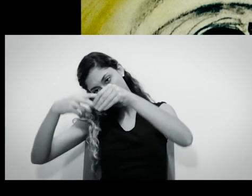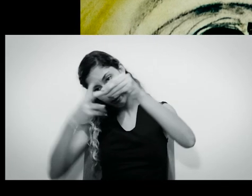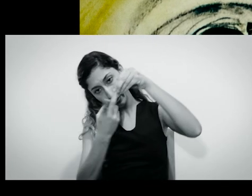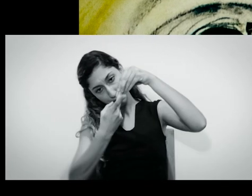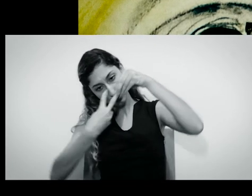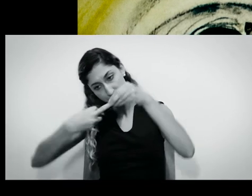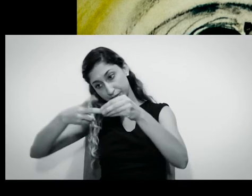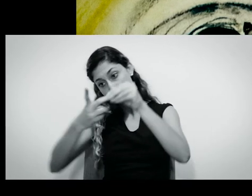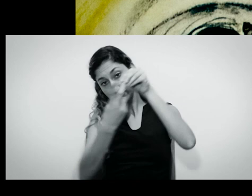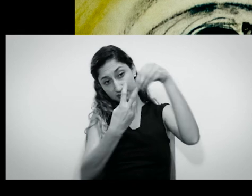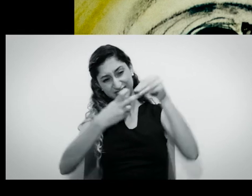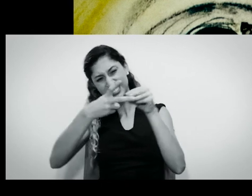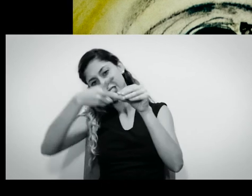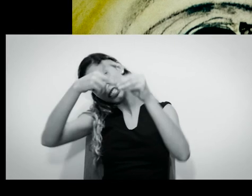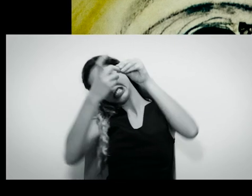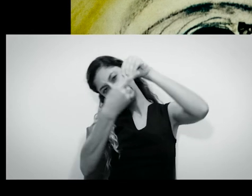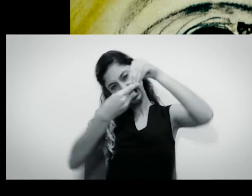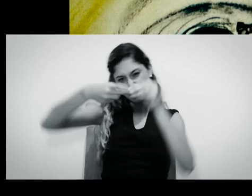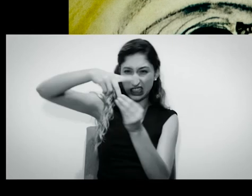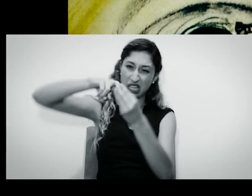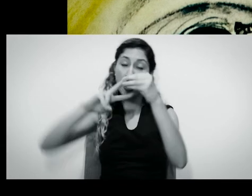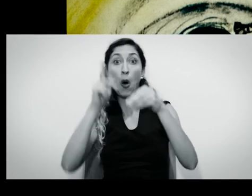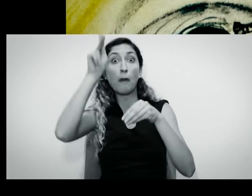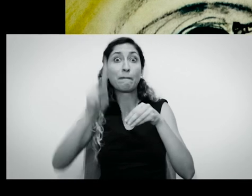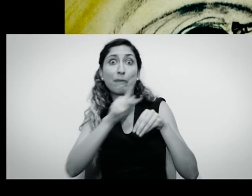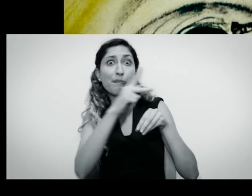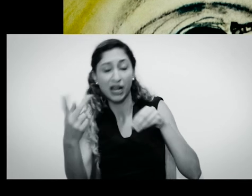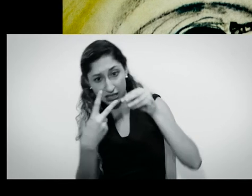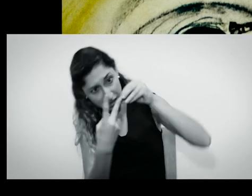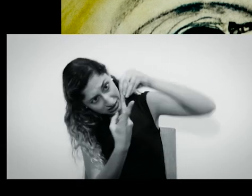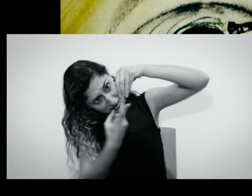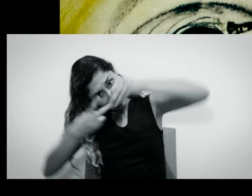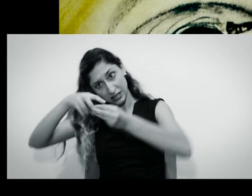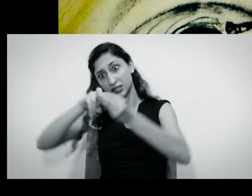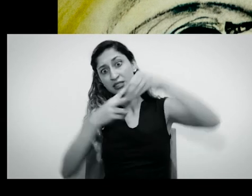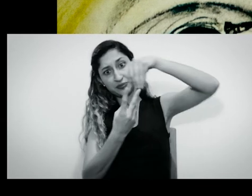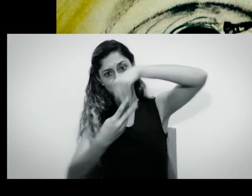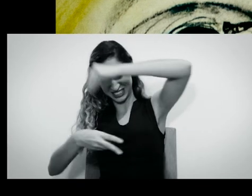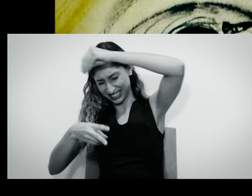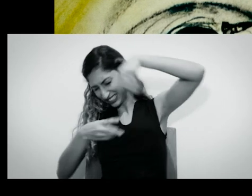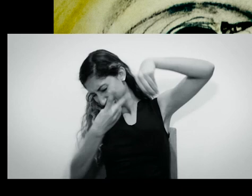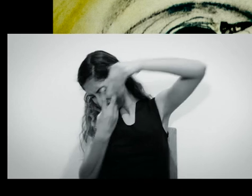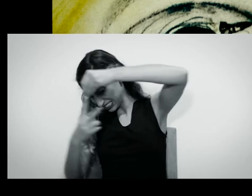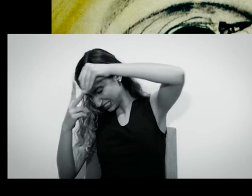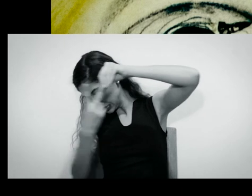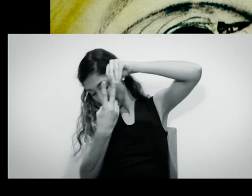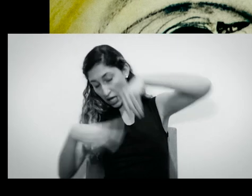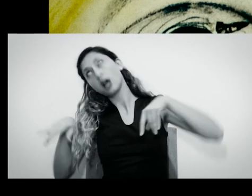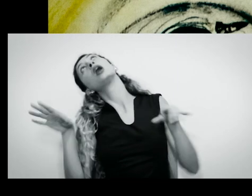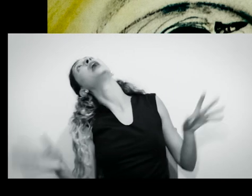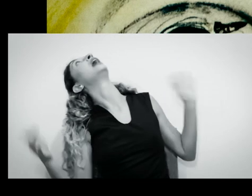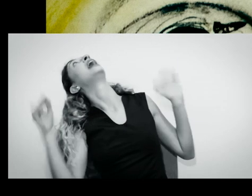pendurado, mas está todo enrolado. O padre, que horror, coitado. Braço para